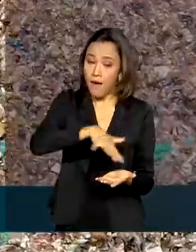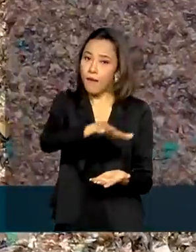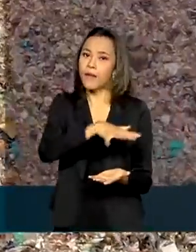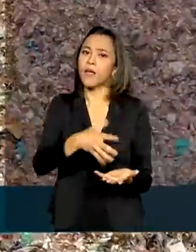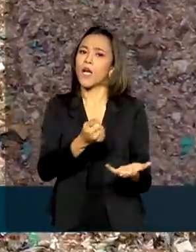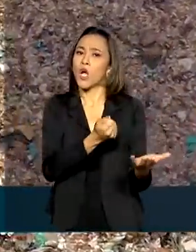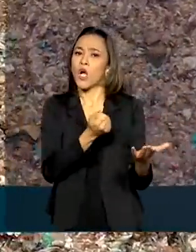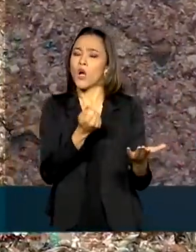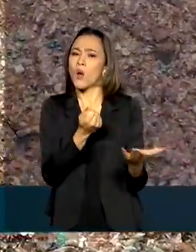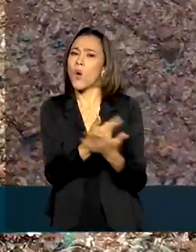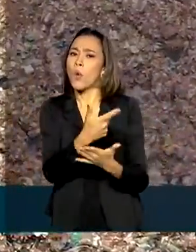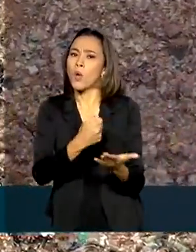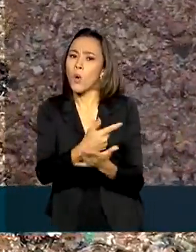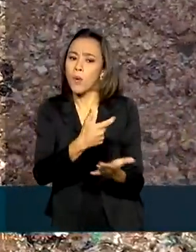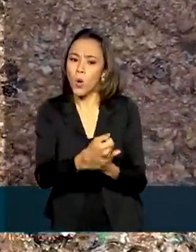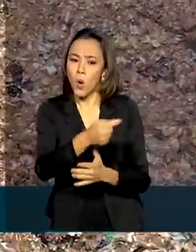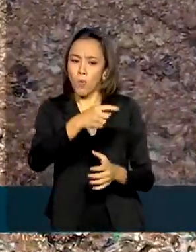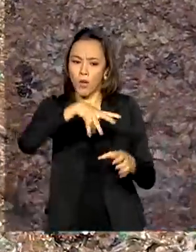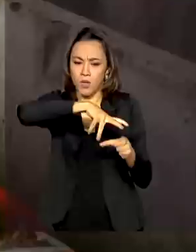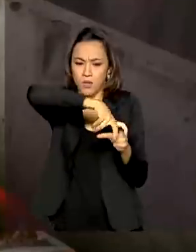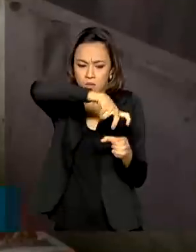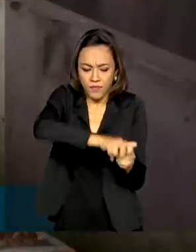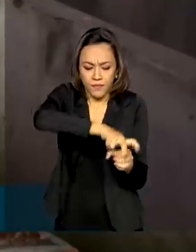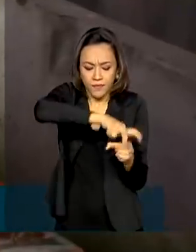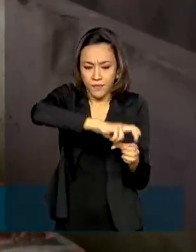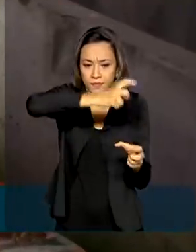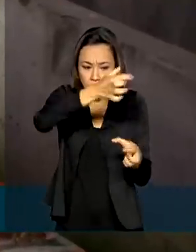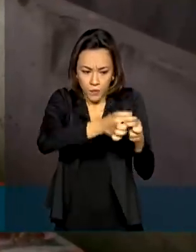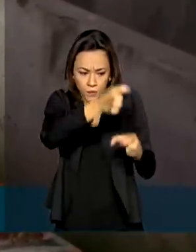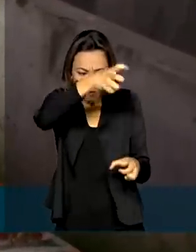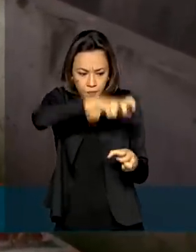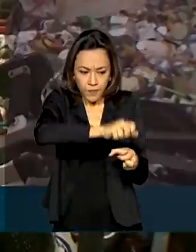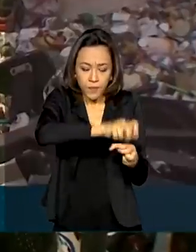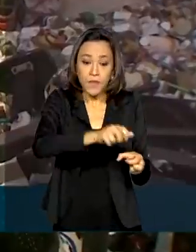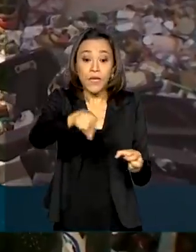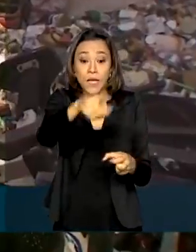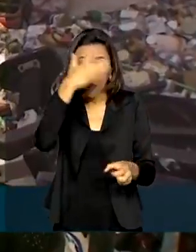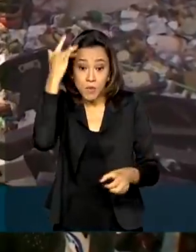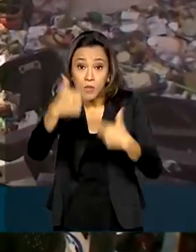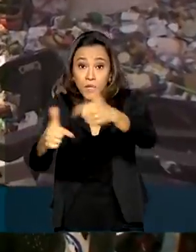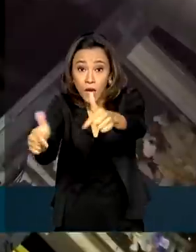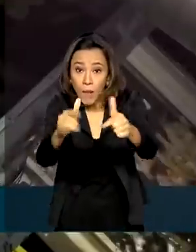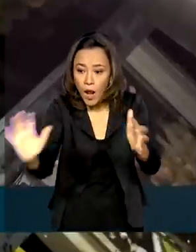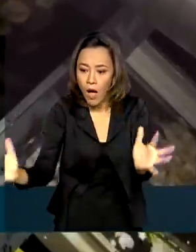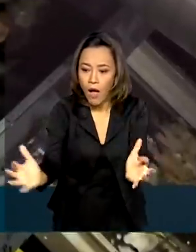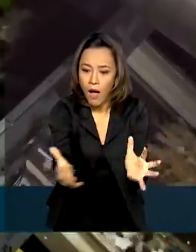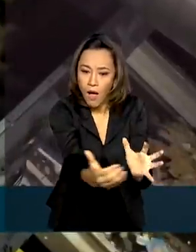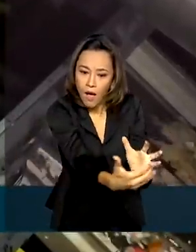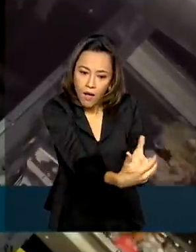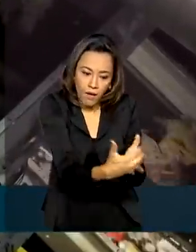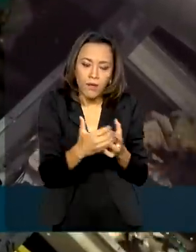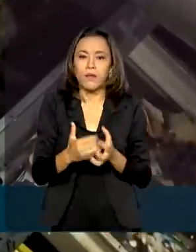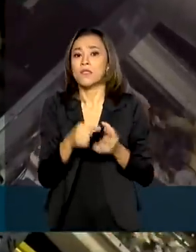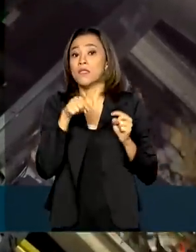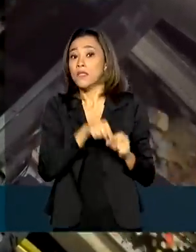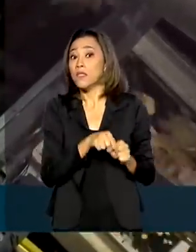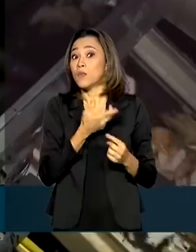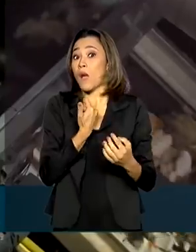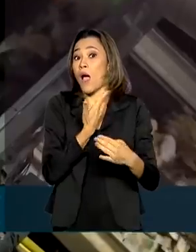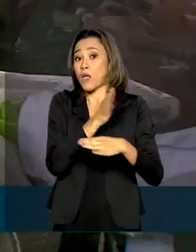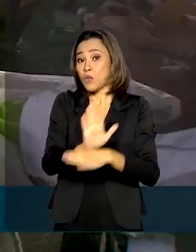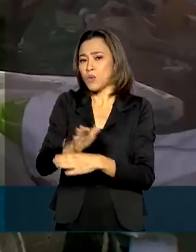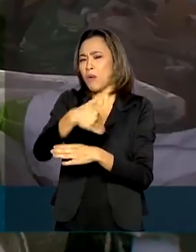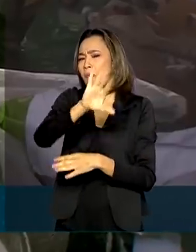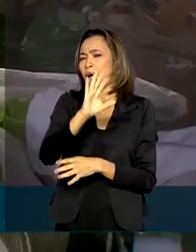compra da sucata, além de aproximar cada vez mais os catadores do processo, já que a logística reversa na lata beneficia mais de